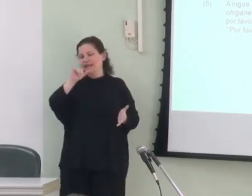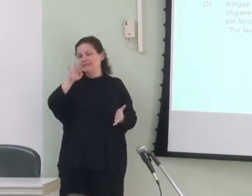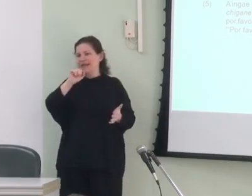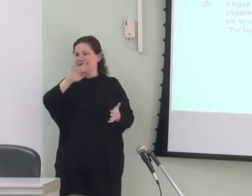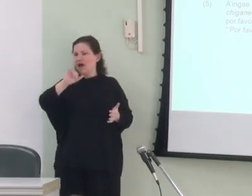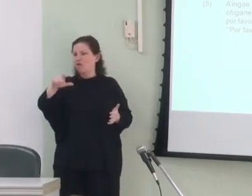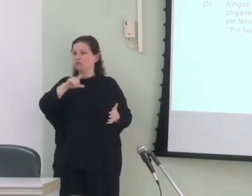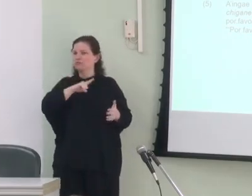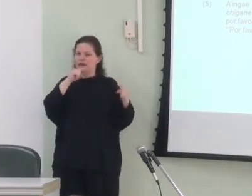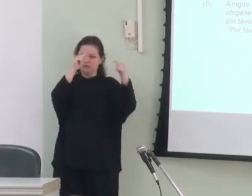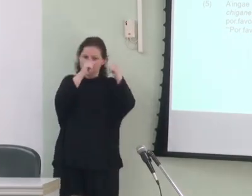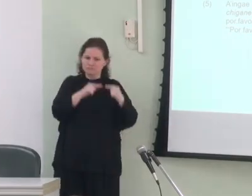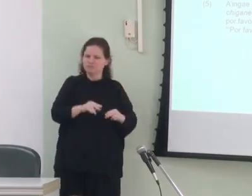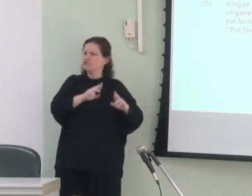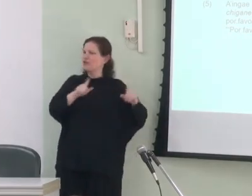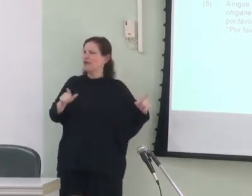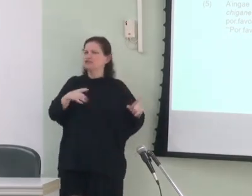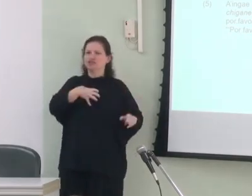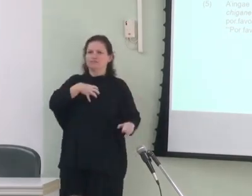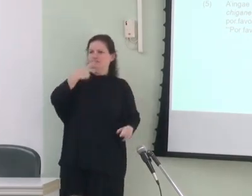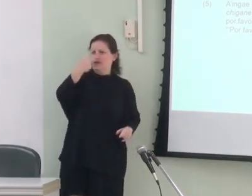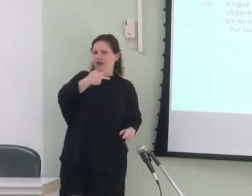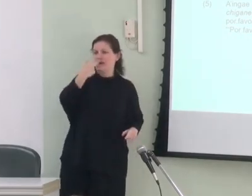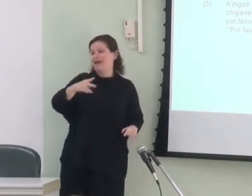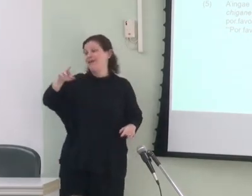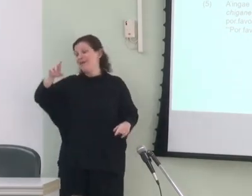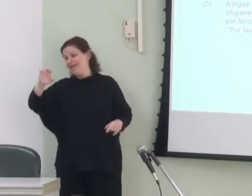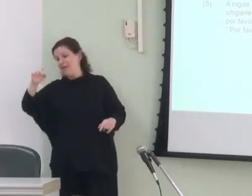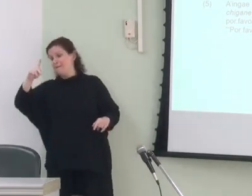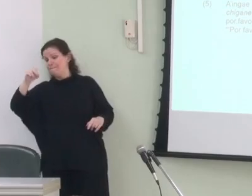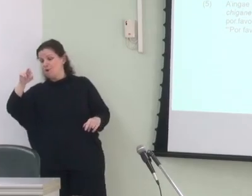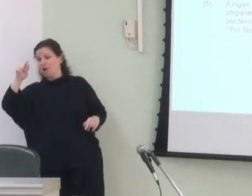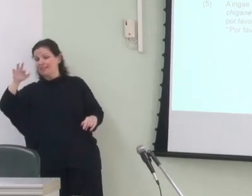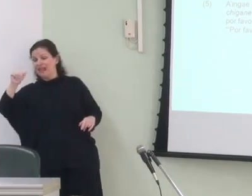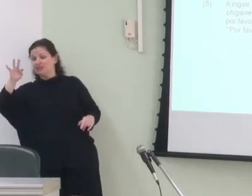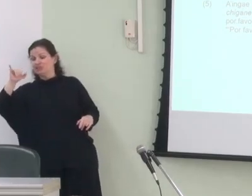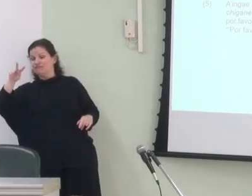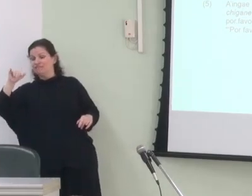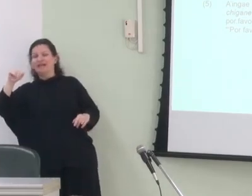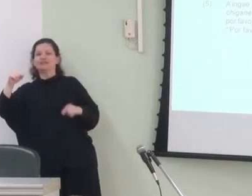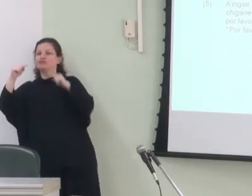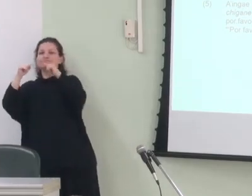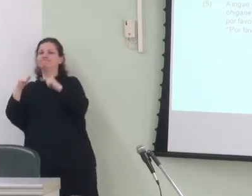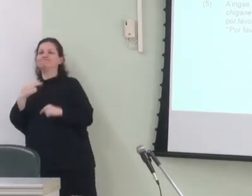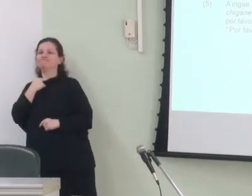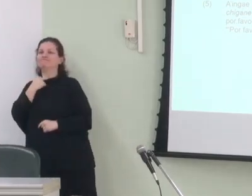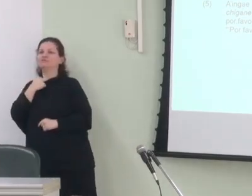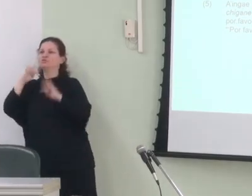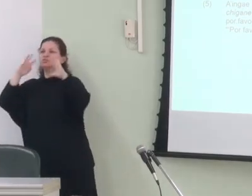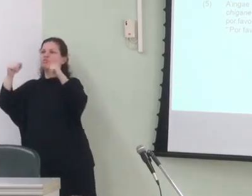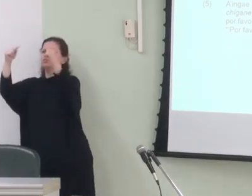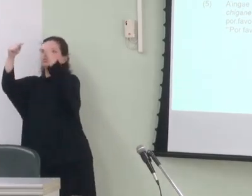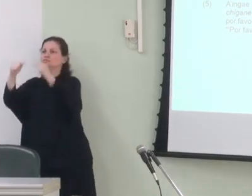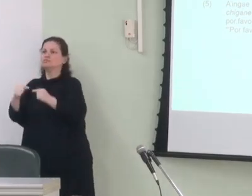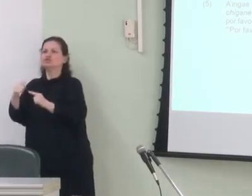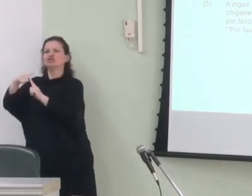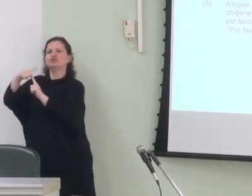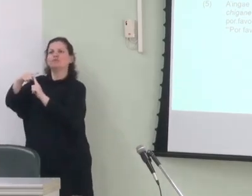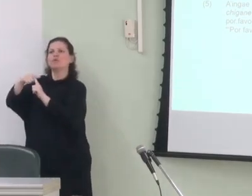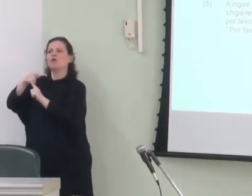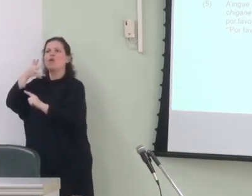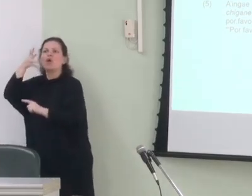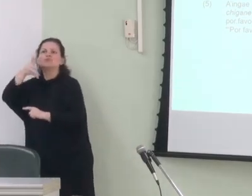diferentes ilocuções ao passo que a reportatividade não pode se combinar com todos os tipos de ilocuções